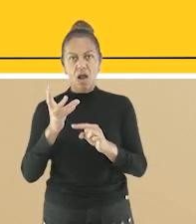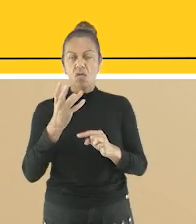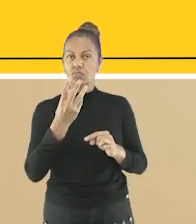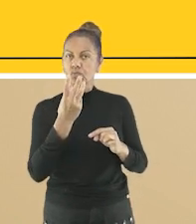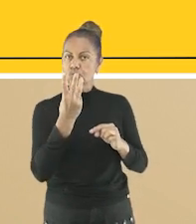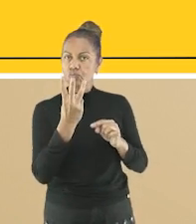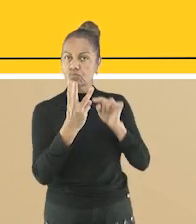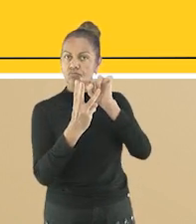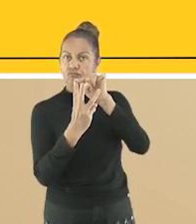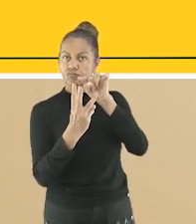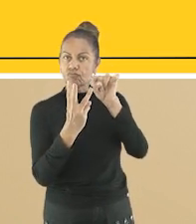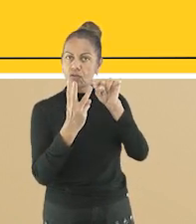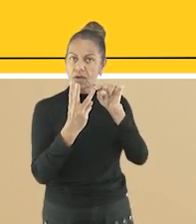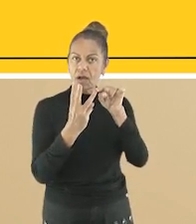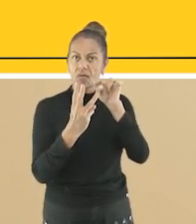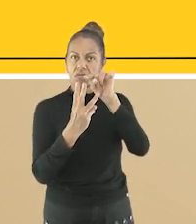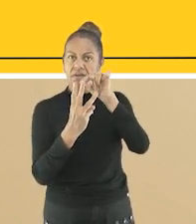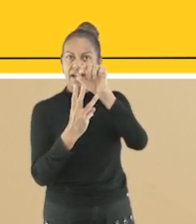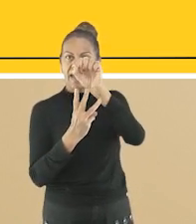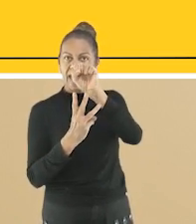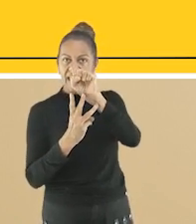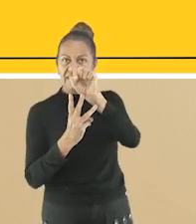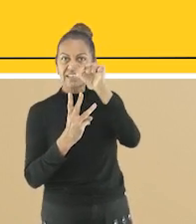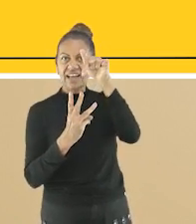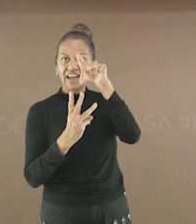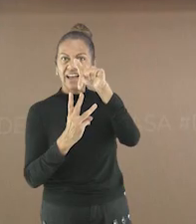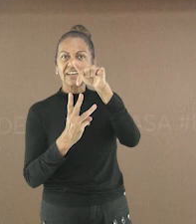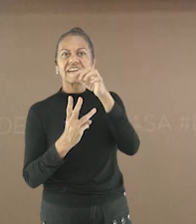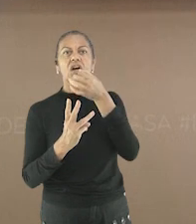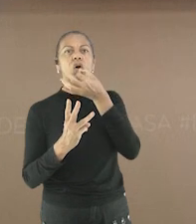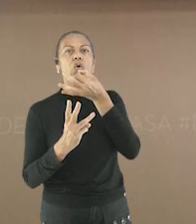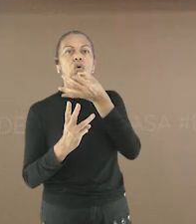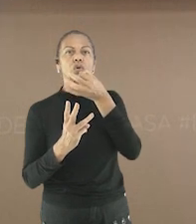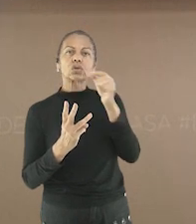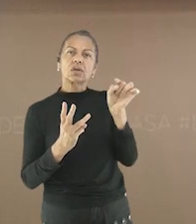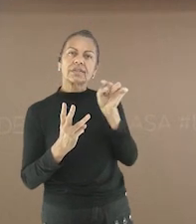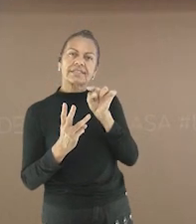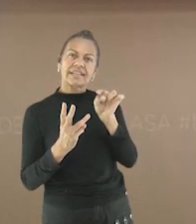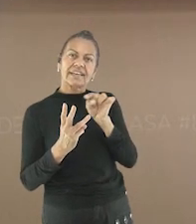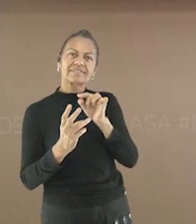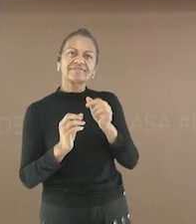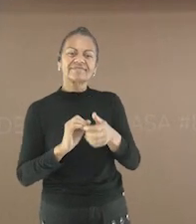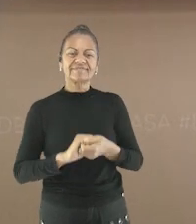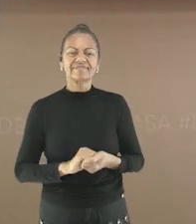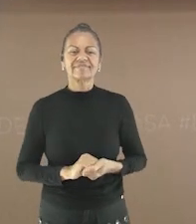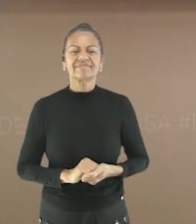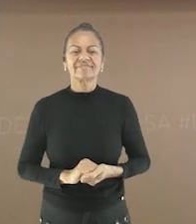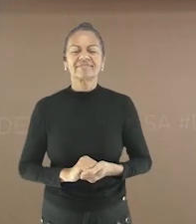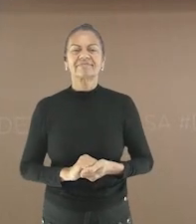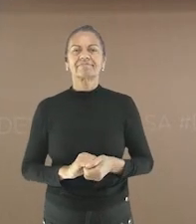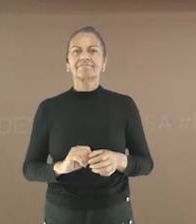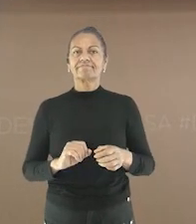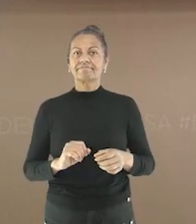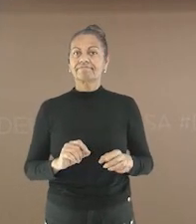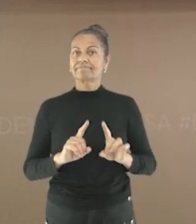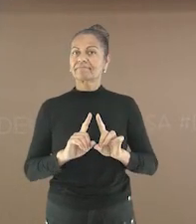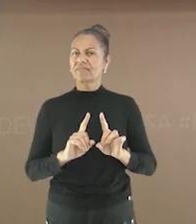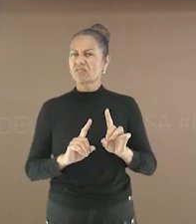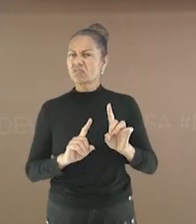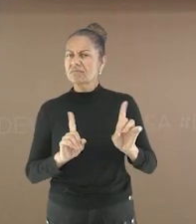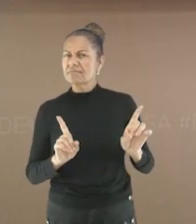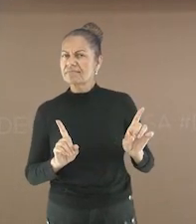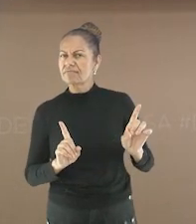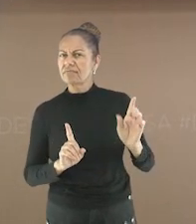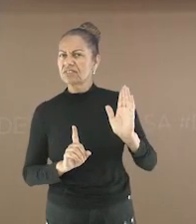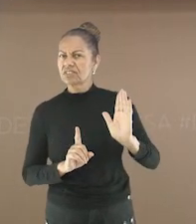possui o som de Z Lembre-se da regrinha, tá bom? Vamos ao resumo da aula de hoje Mas, vocês já